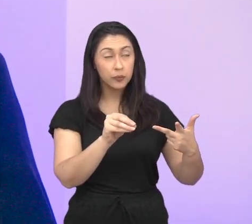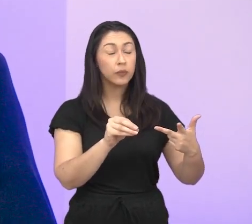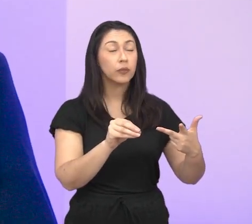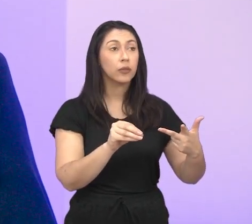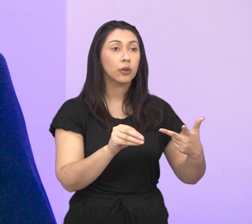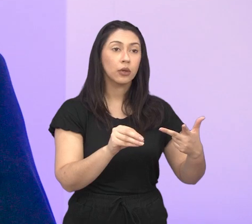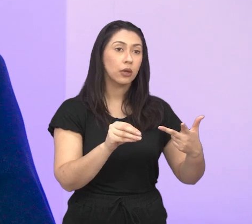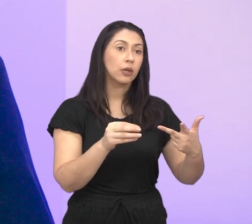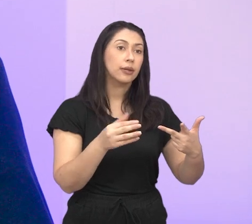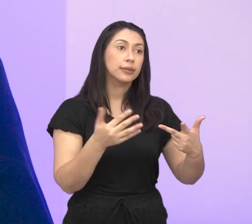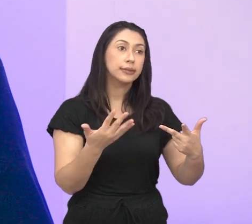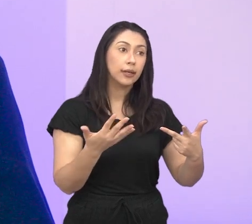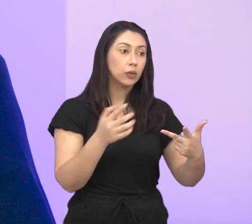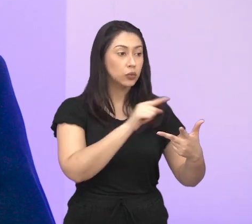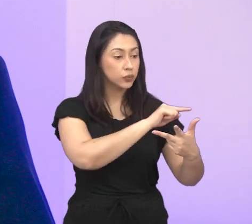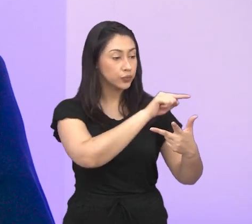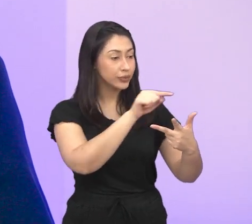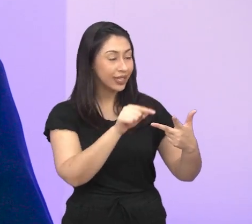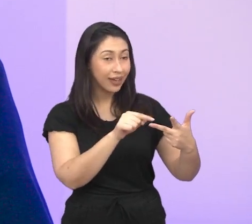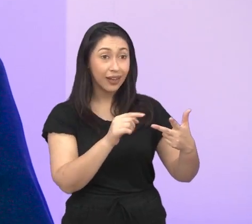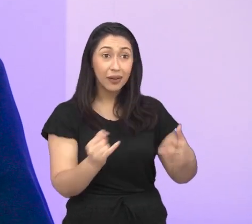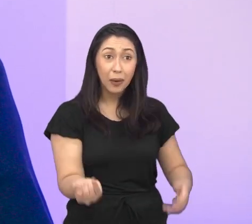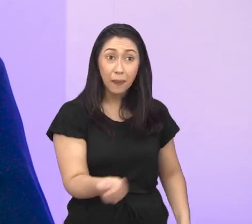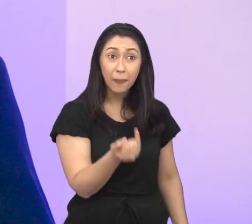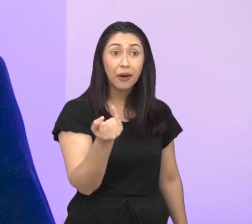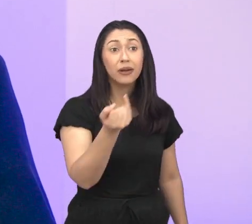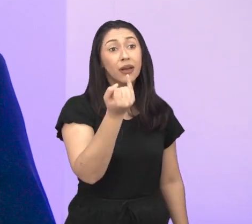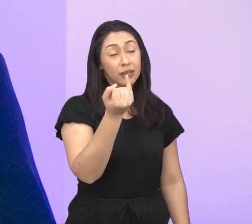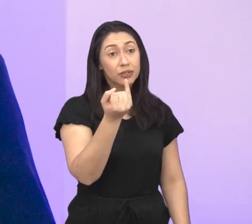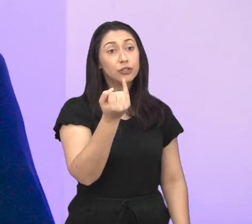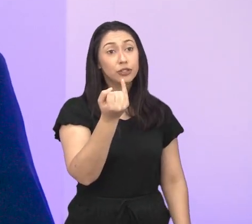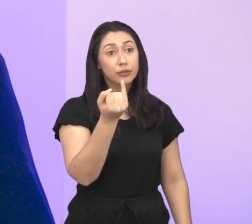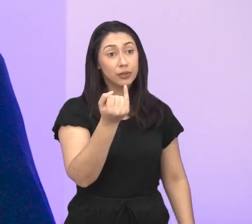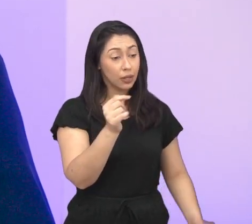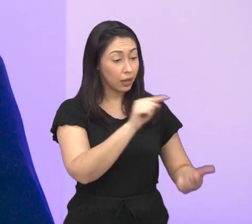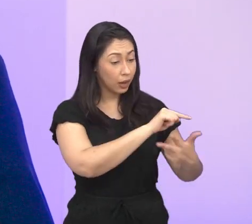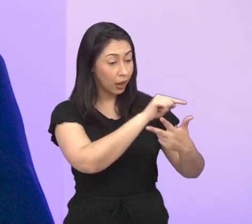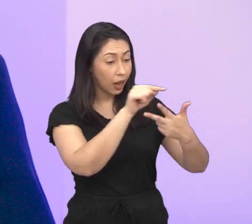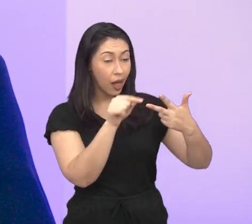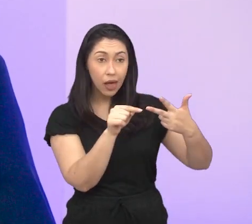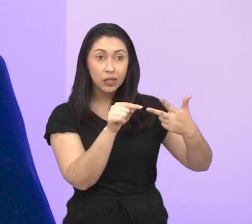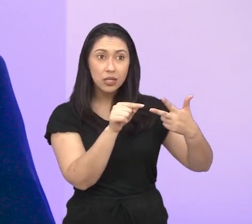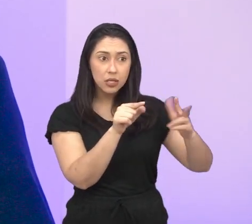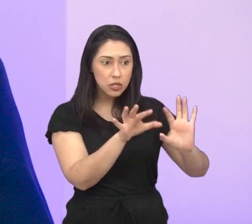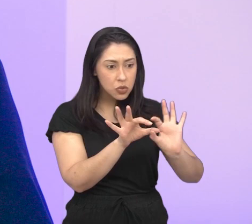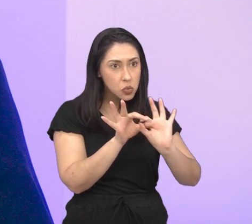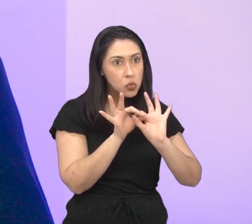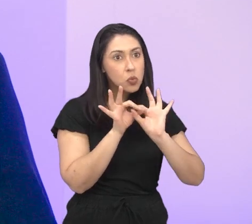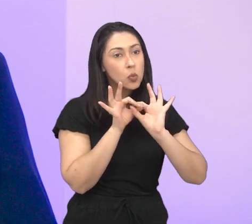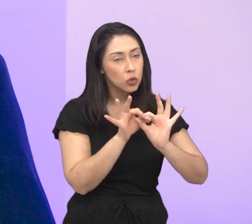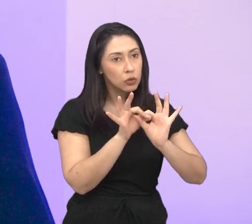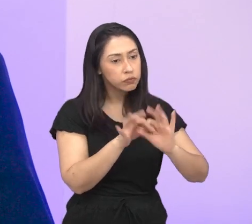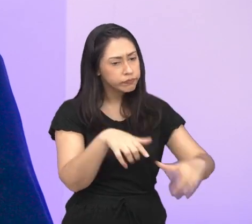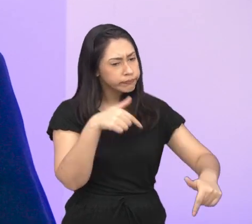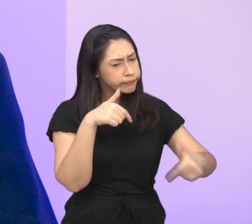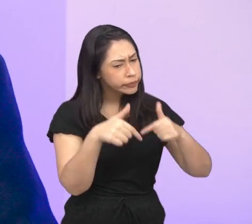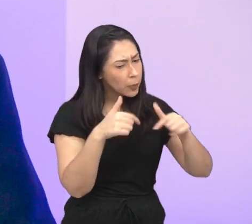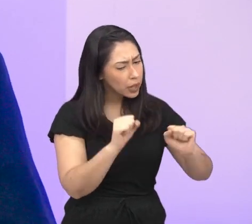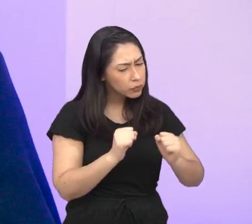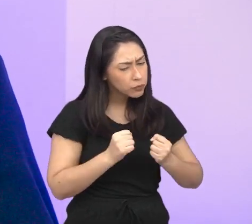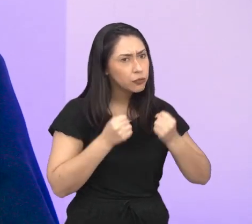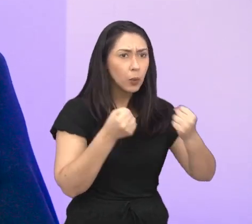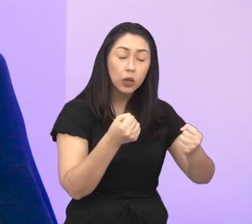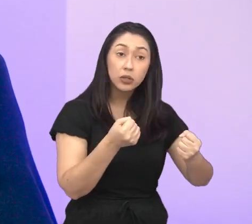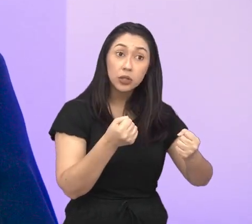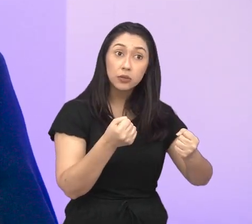Então, isso, para a gente, é de extrema importância que essas pessoas, elas se unam e trabalhem para o